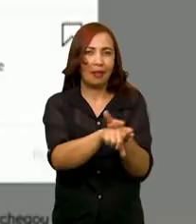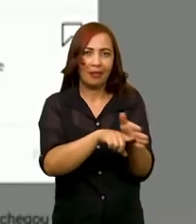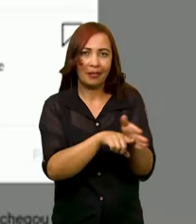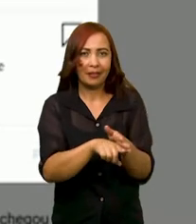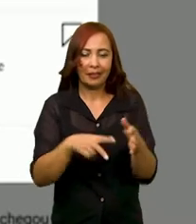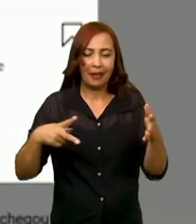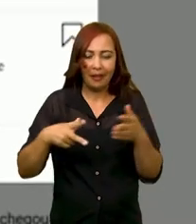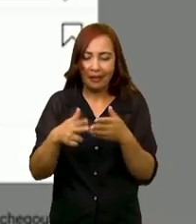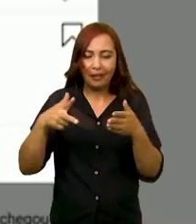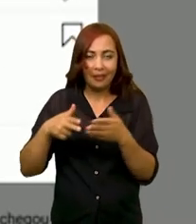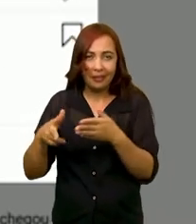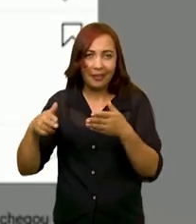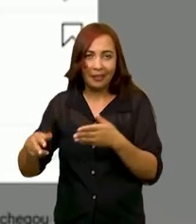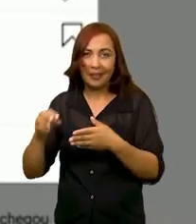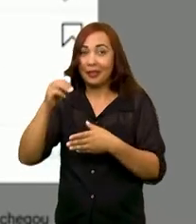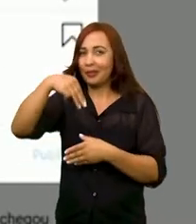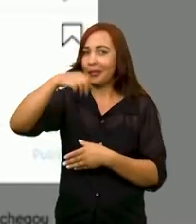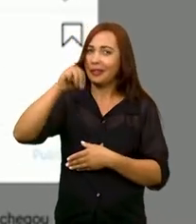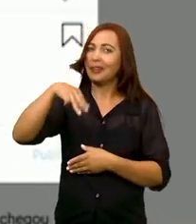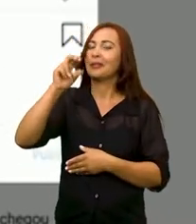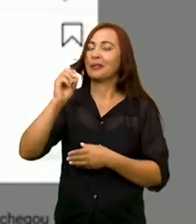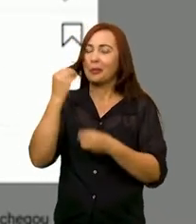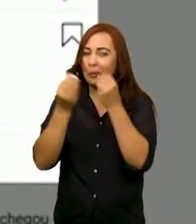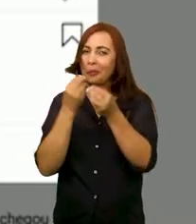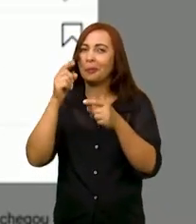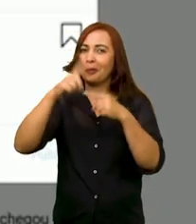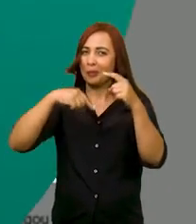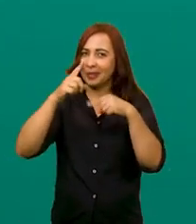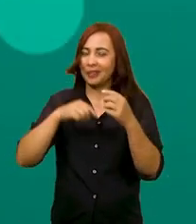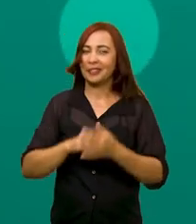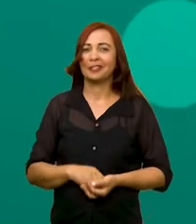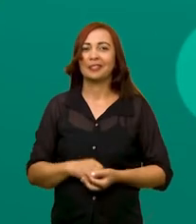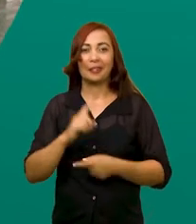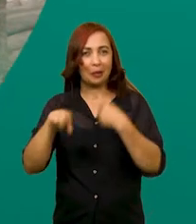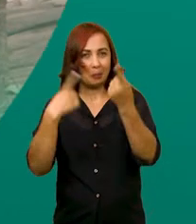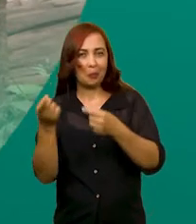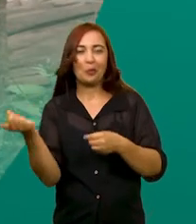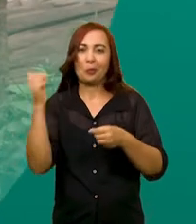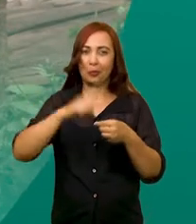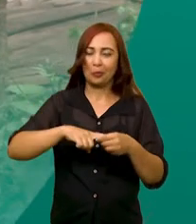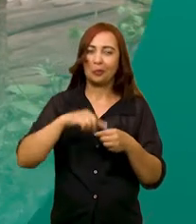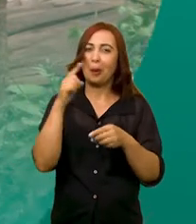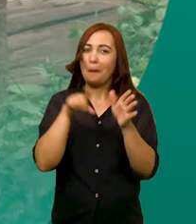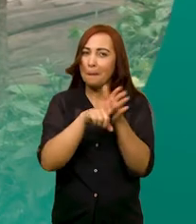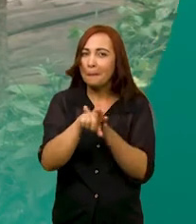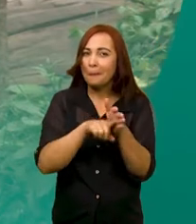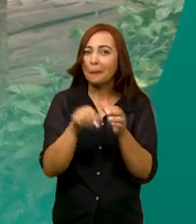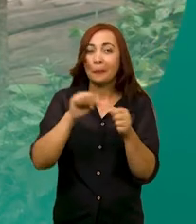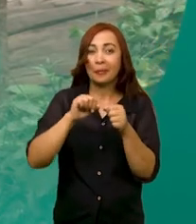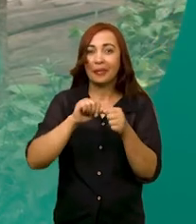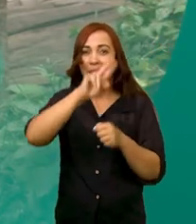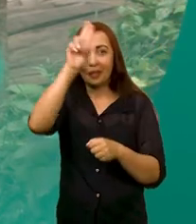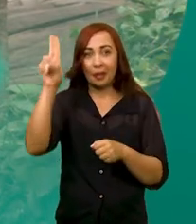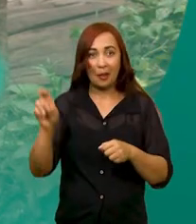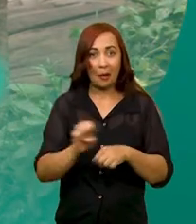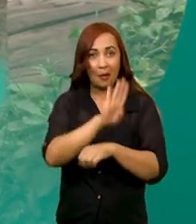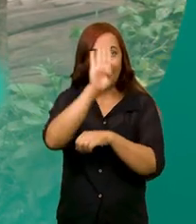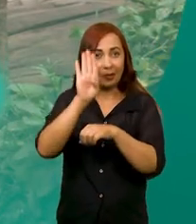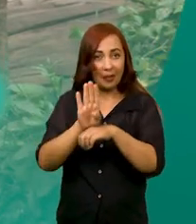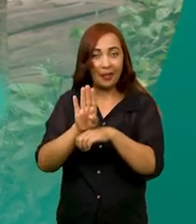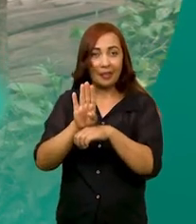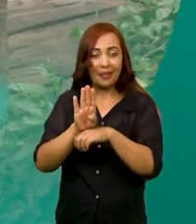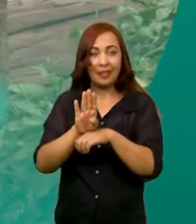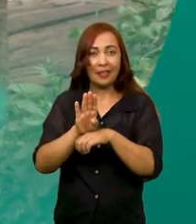pesquisas que recortam os memes enquanto objeto. E daqui a pouco a gente volta com uma pesquisa feita pela Universidade